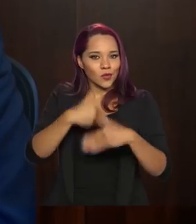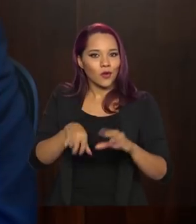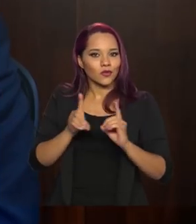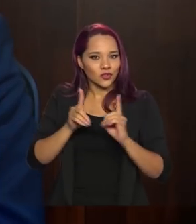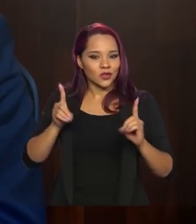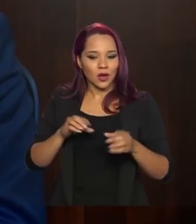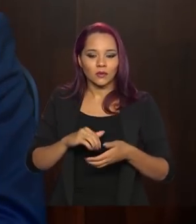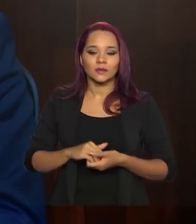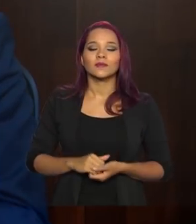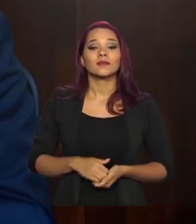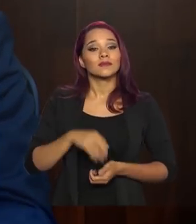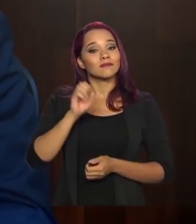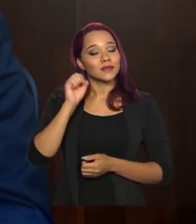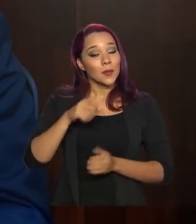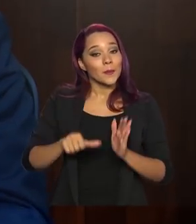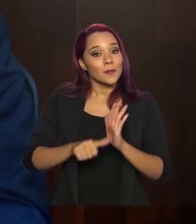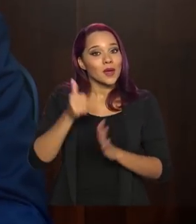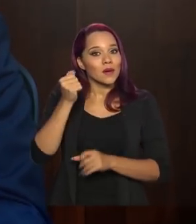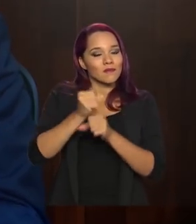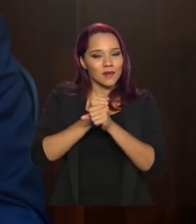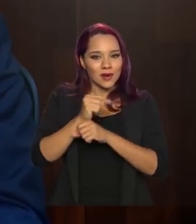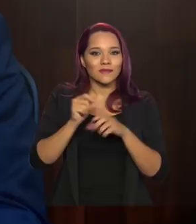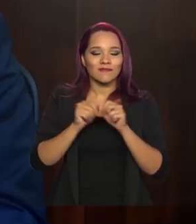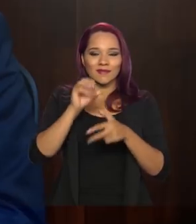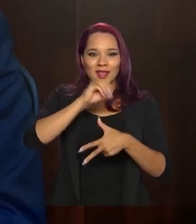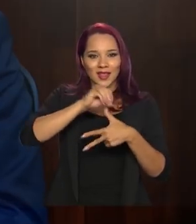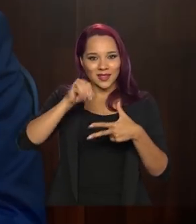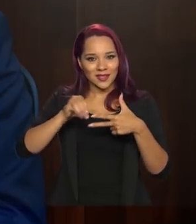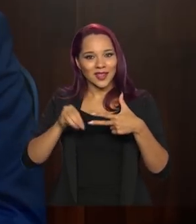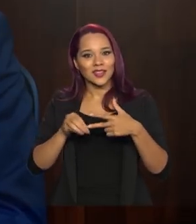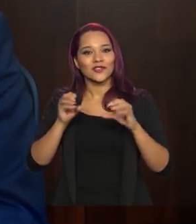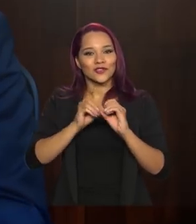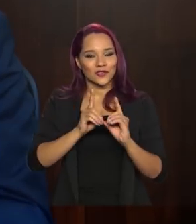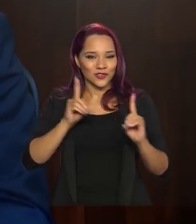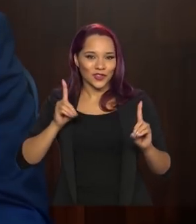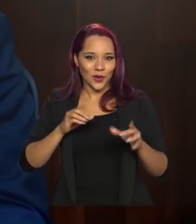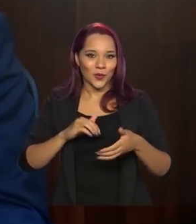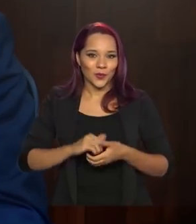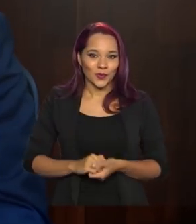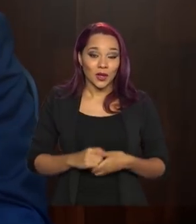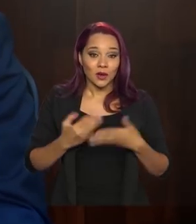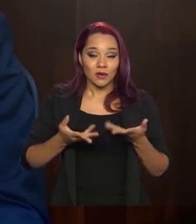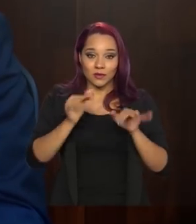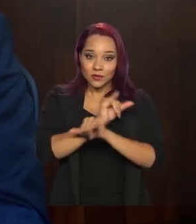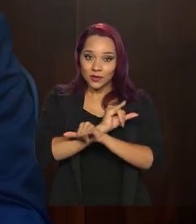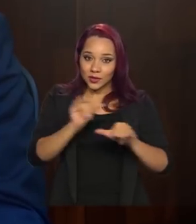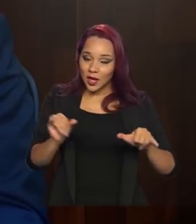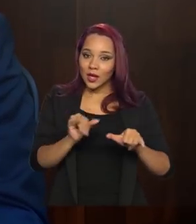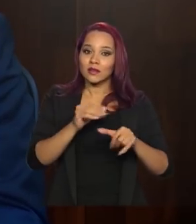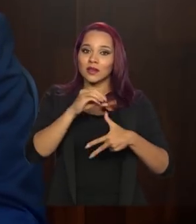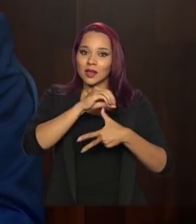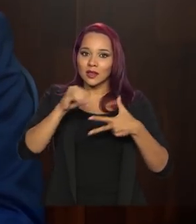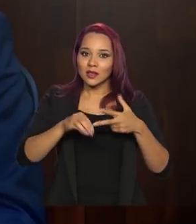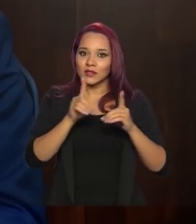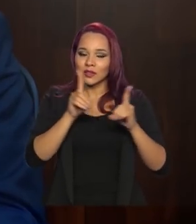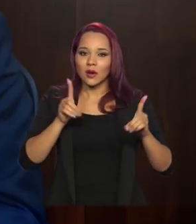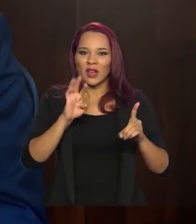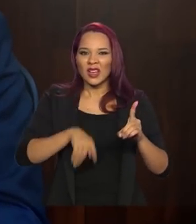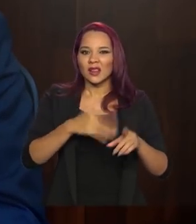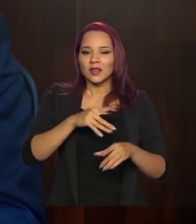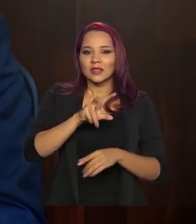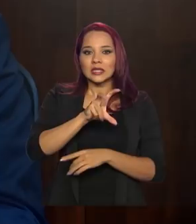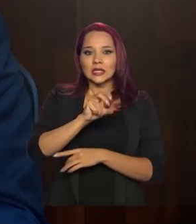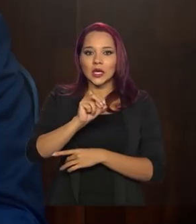Sim, esse é o primeiro ano que a gente vai fazer o Enem digital. E quando foi anunciado o Enem digital, eram 50 mil. Estamos